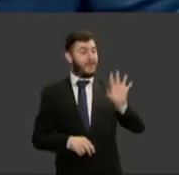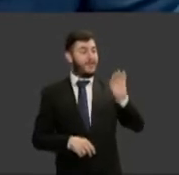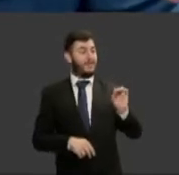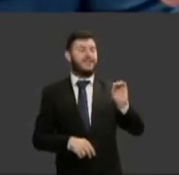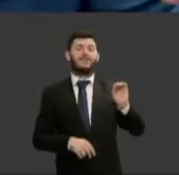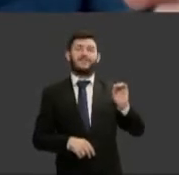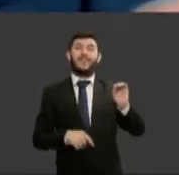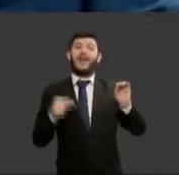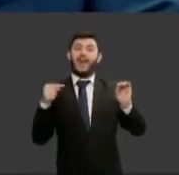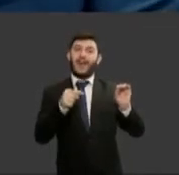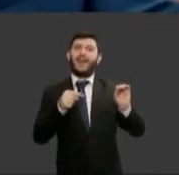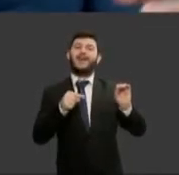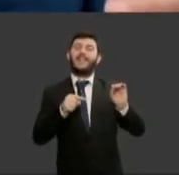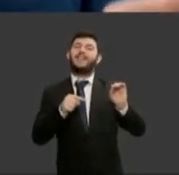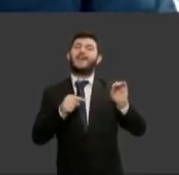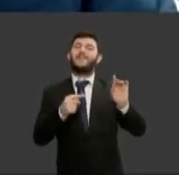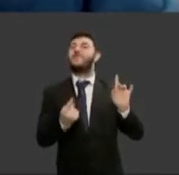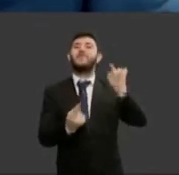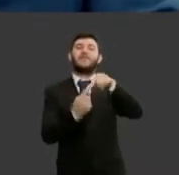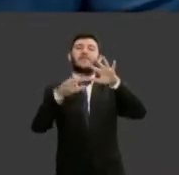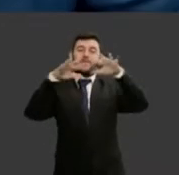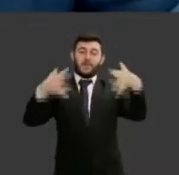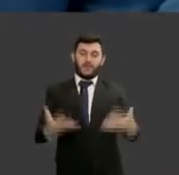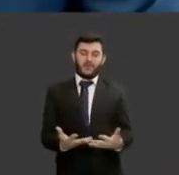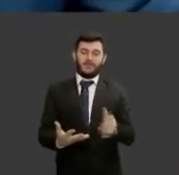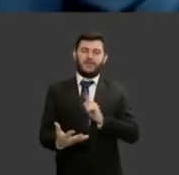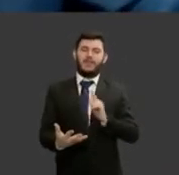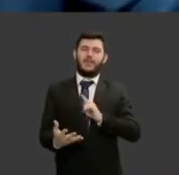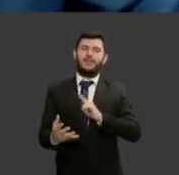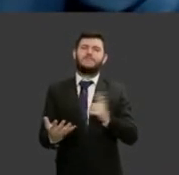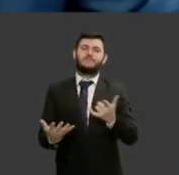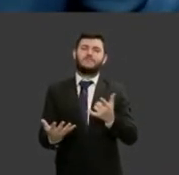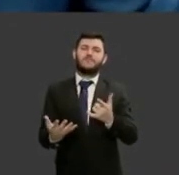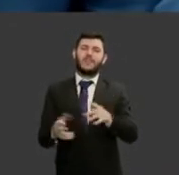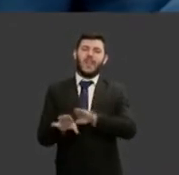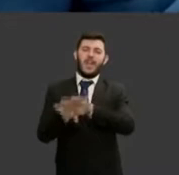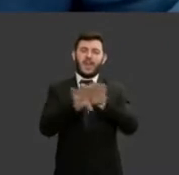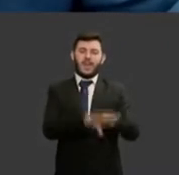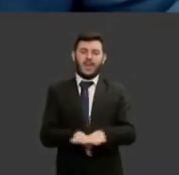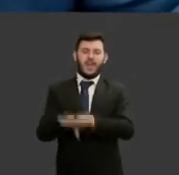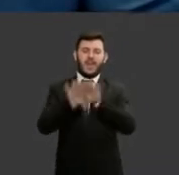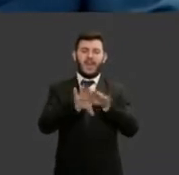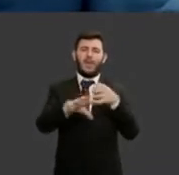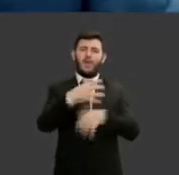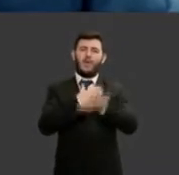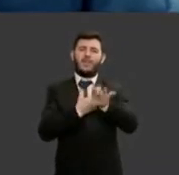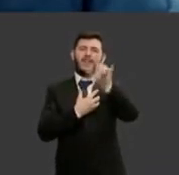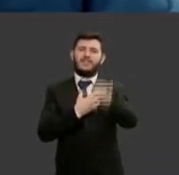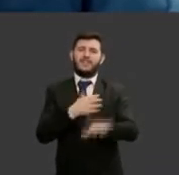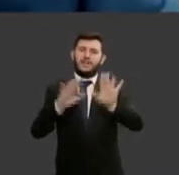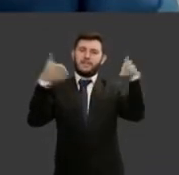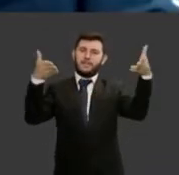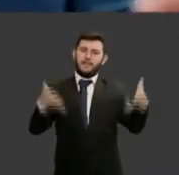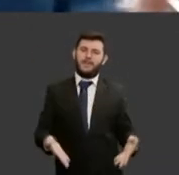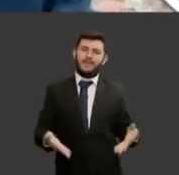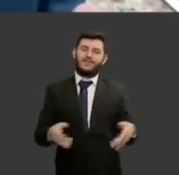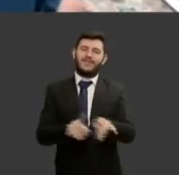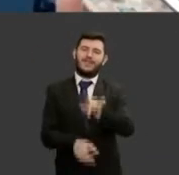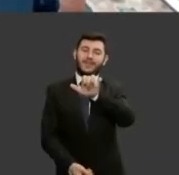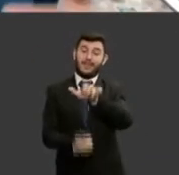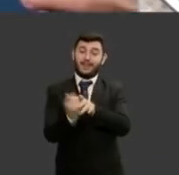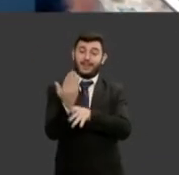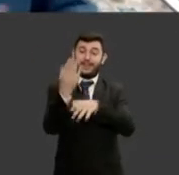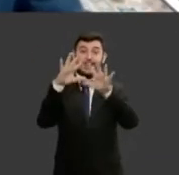haja a igualdade plenamente satisfativa através da criação do nosso